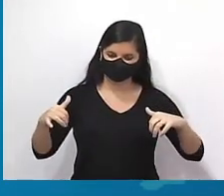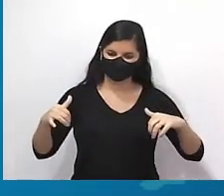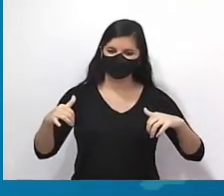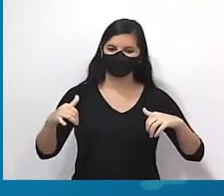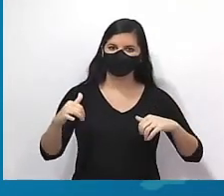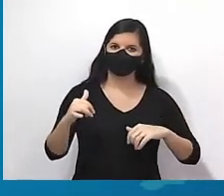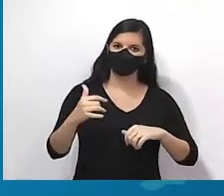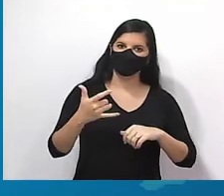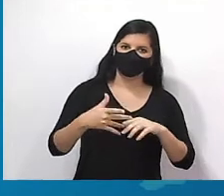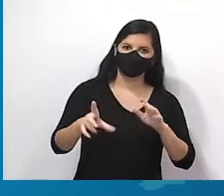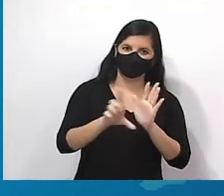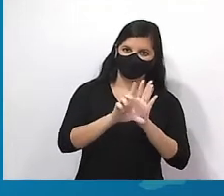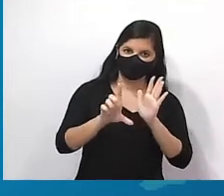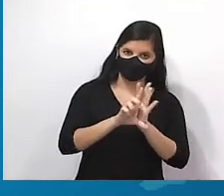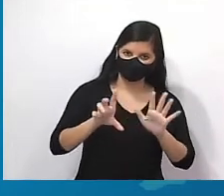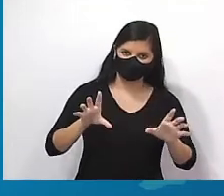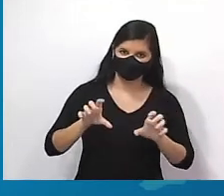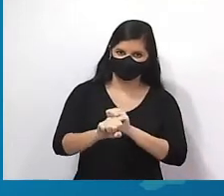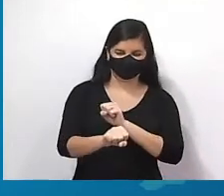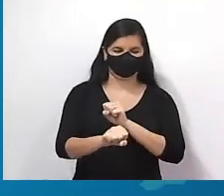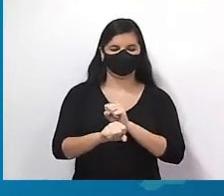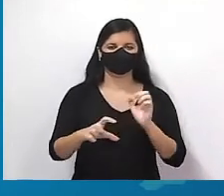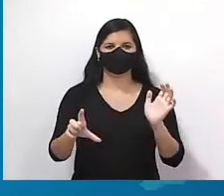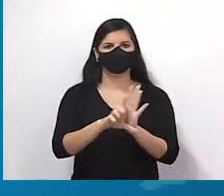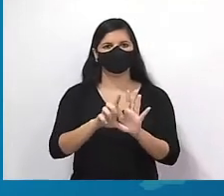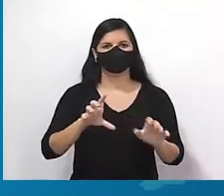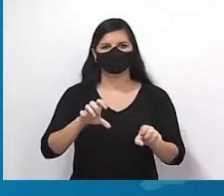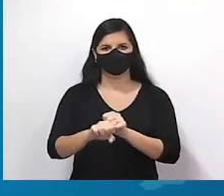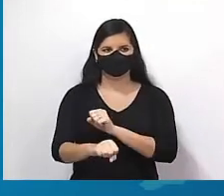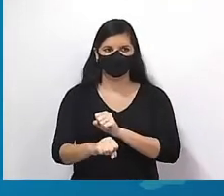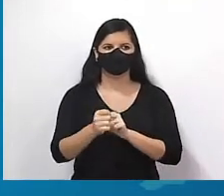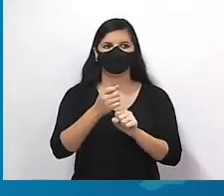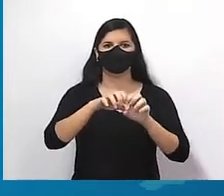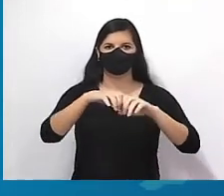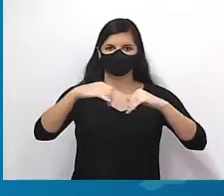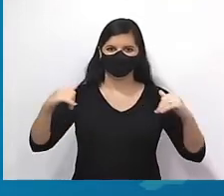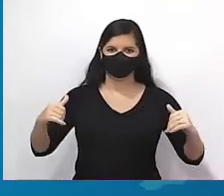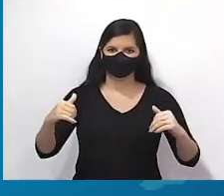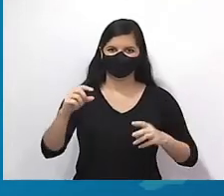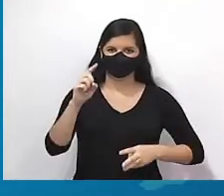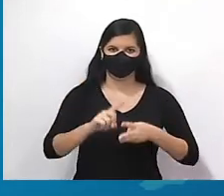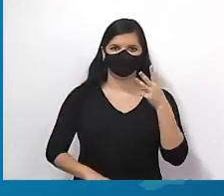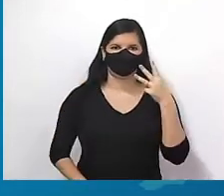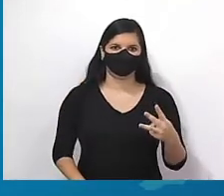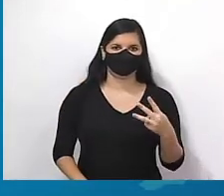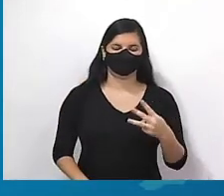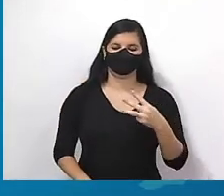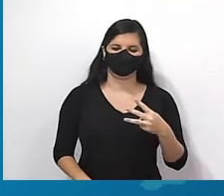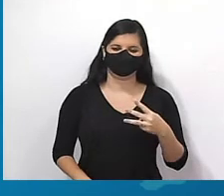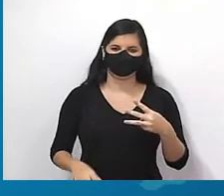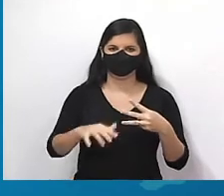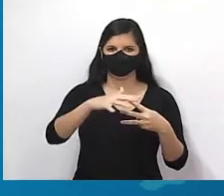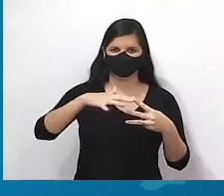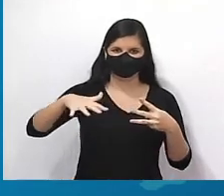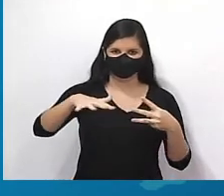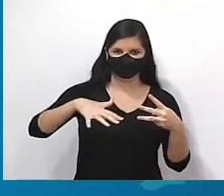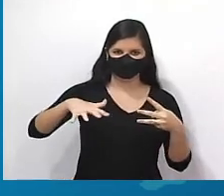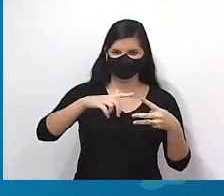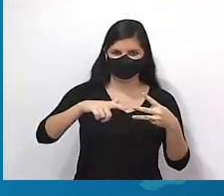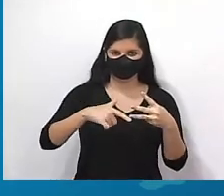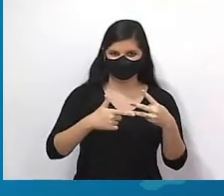chamamos de lei de formação, e a lei de formação, ela é subdividida em três categorias, três